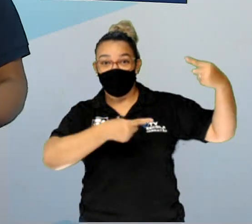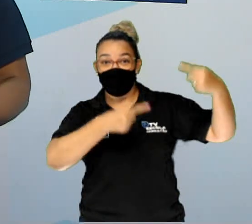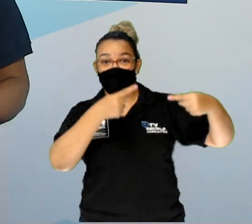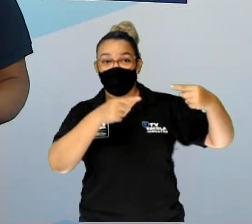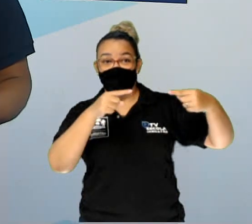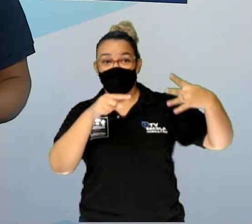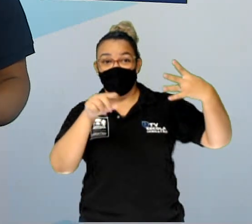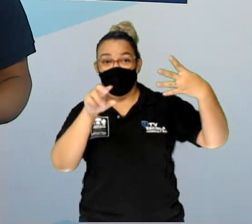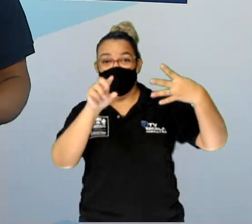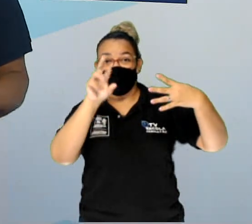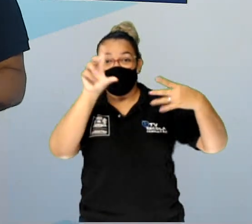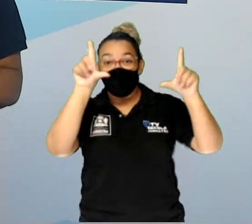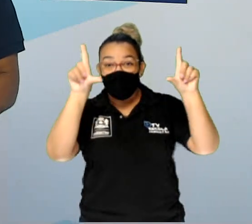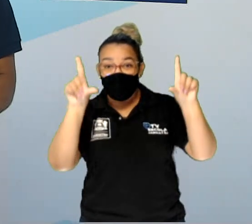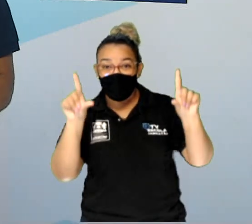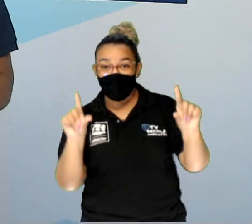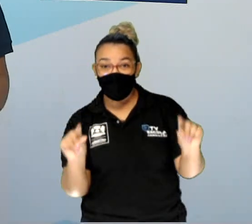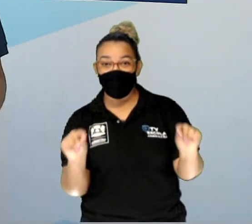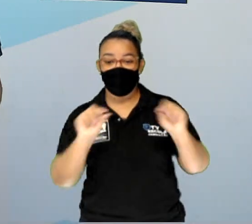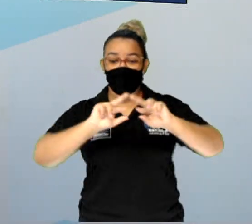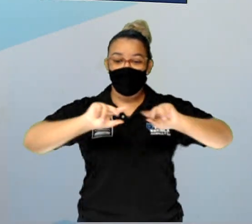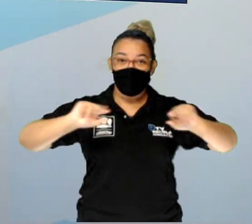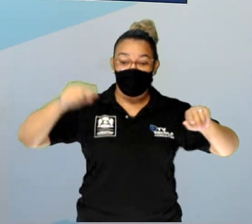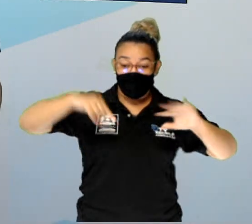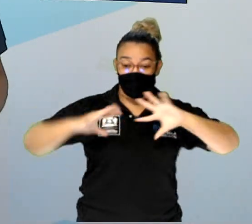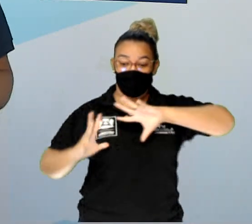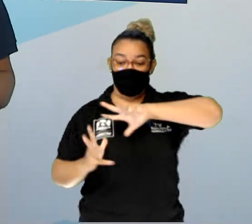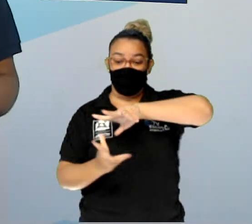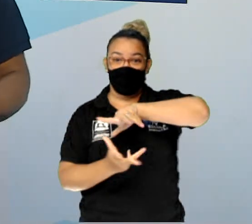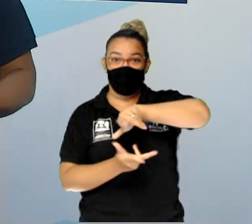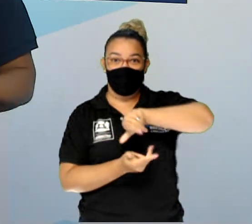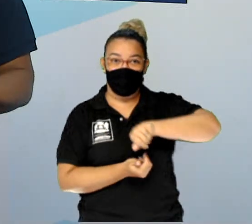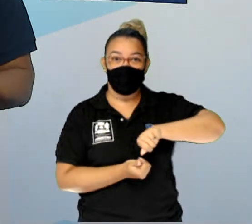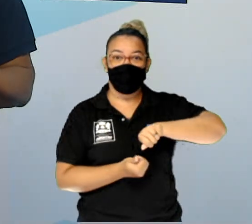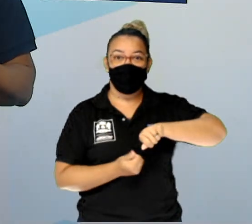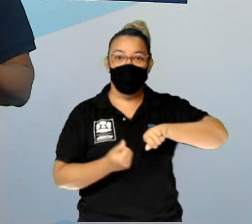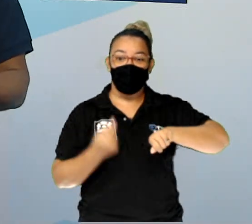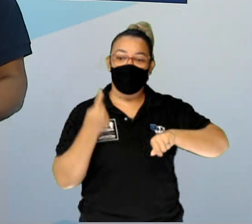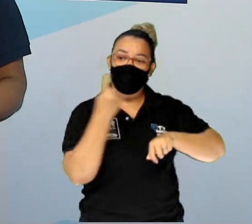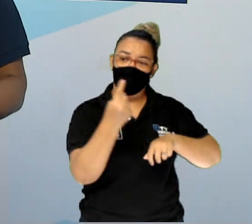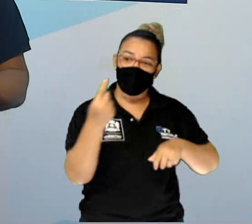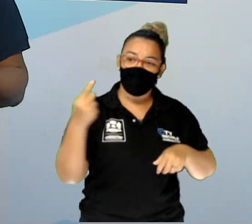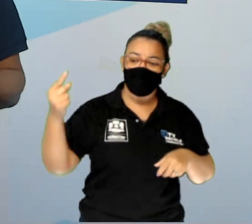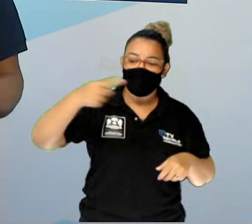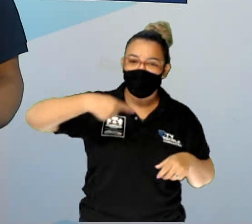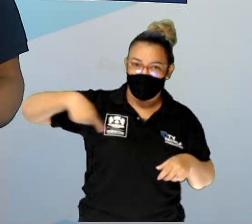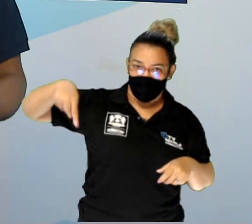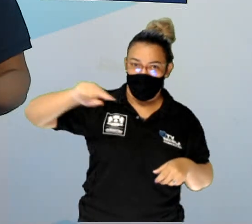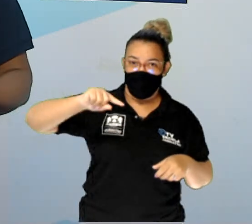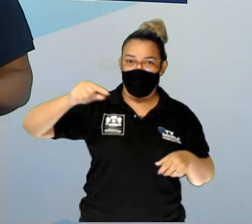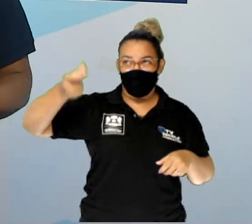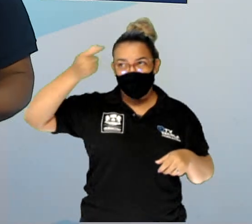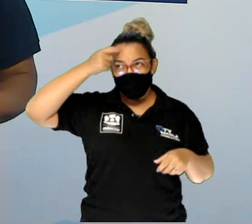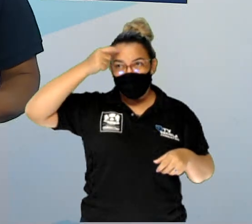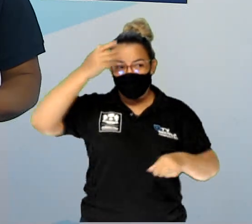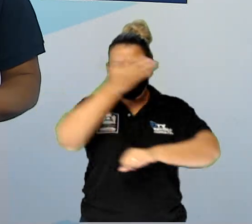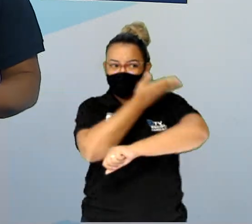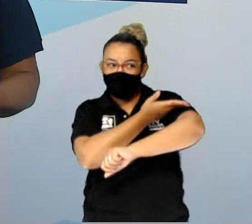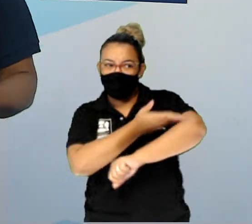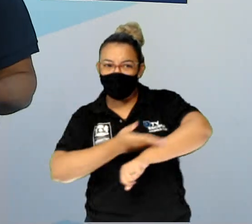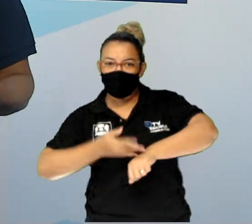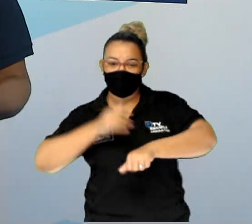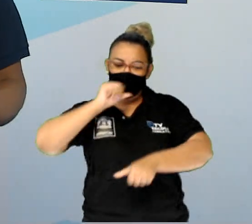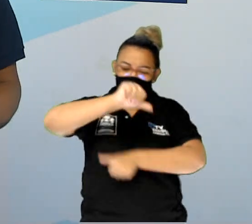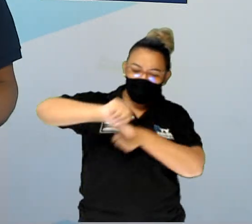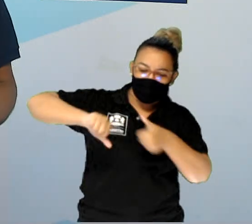reduzir a geração de resíduos no nosso planeta, fazendo com que cada um de nós mude o comportamento